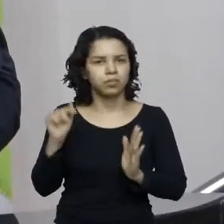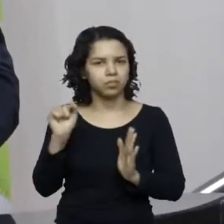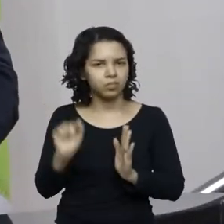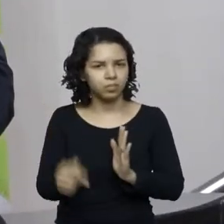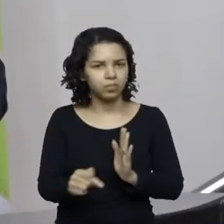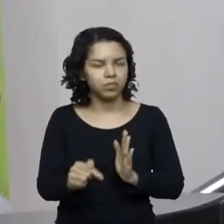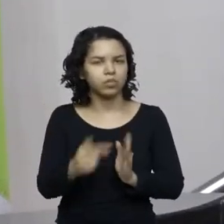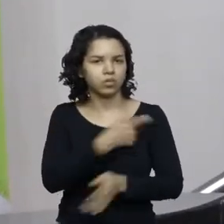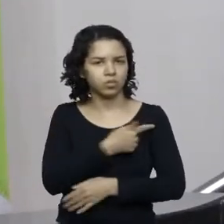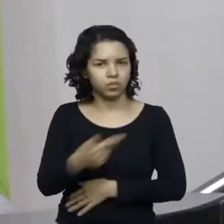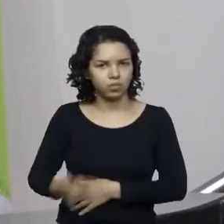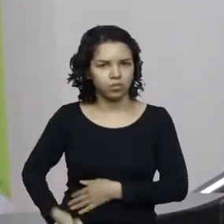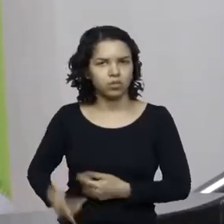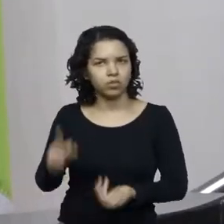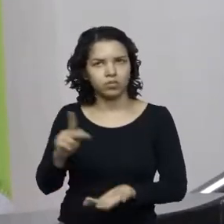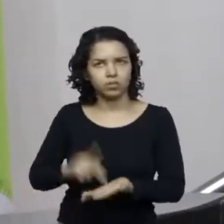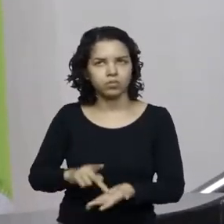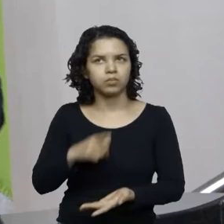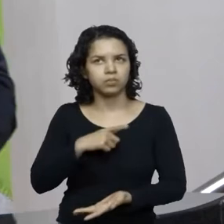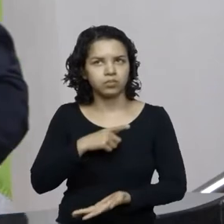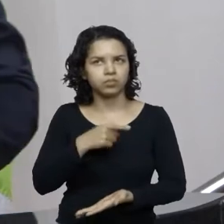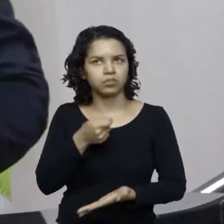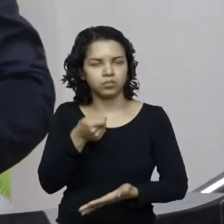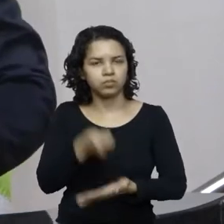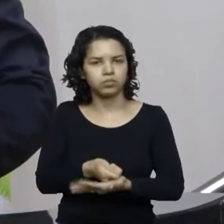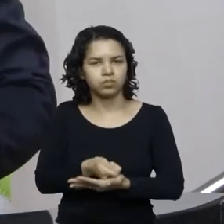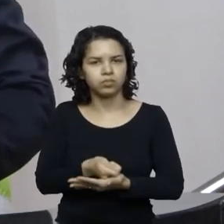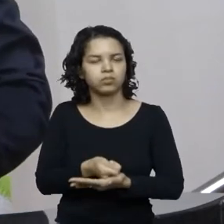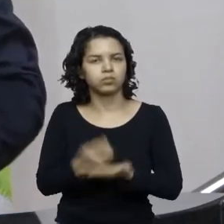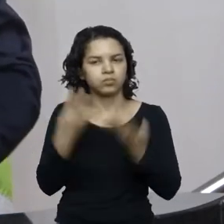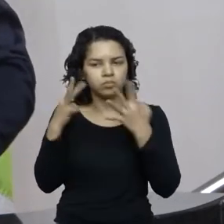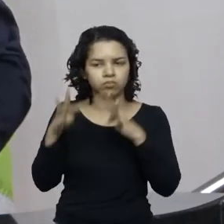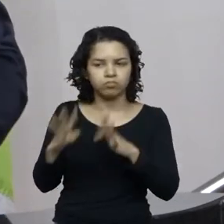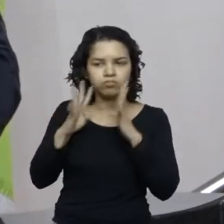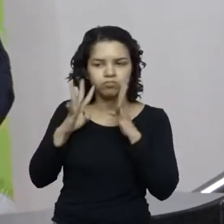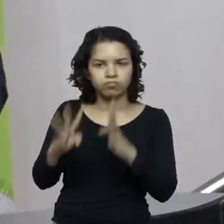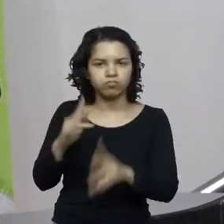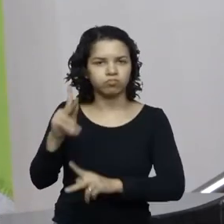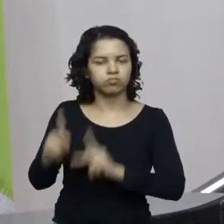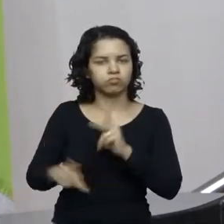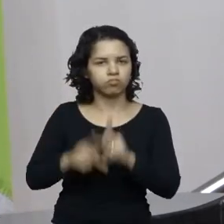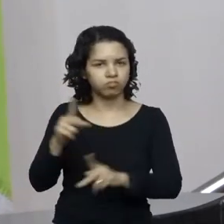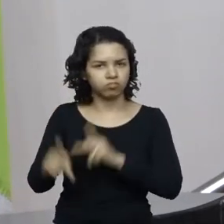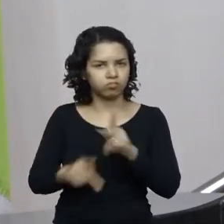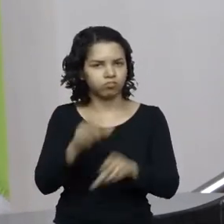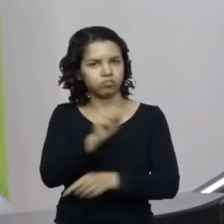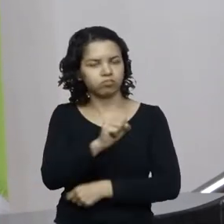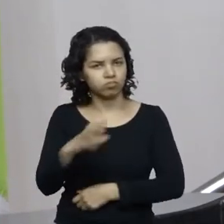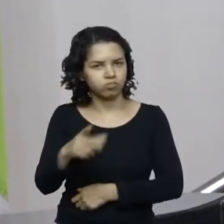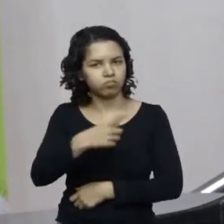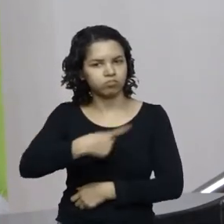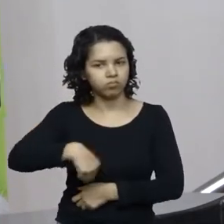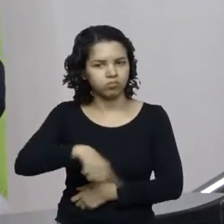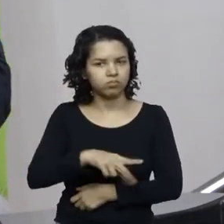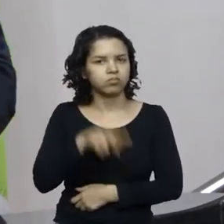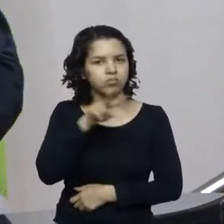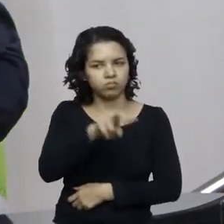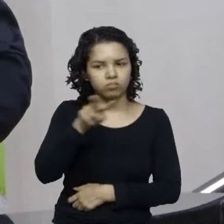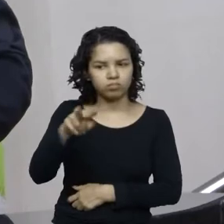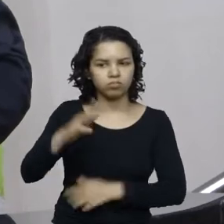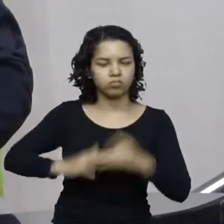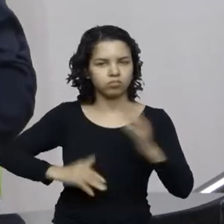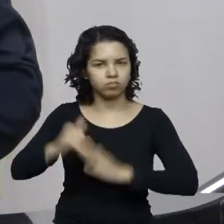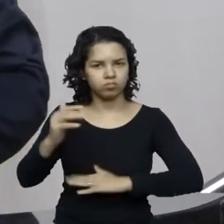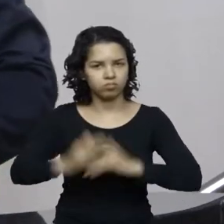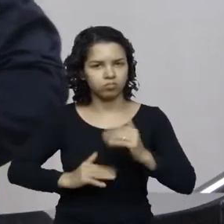verdade tem obrigação, deputado Padre Pedro Di, olhar para todos os catarinenses, onde obviamente queremos ver todas essas ações saindo do papel